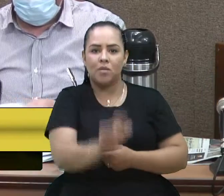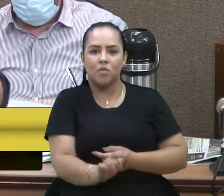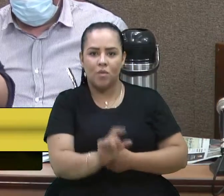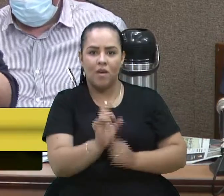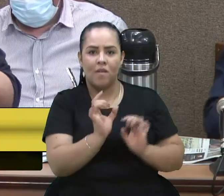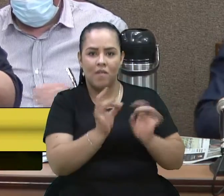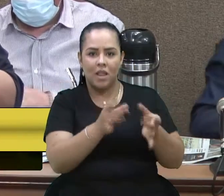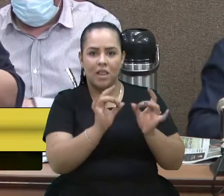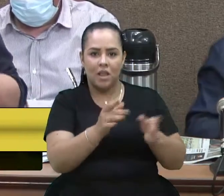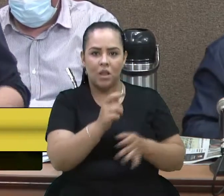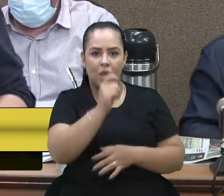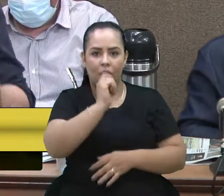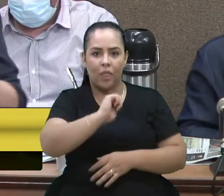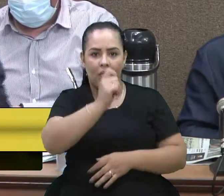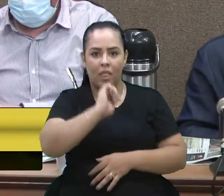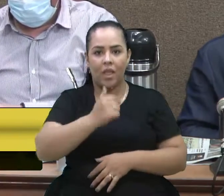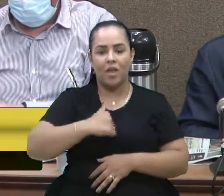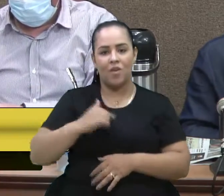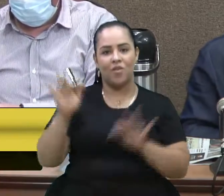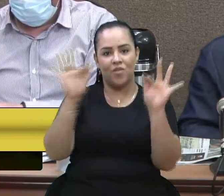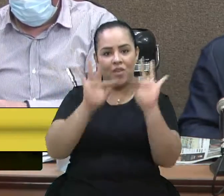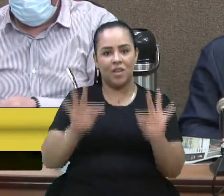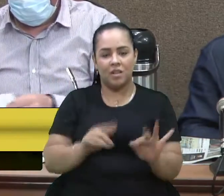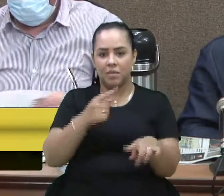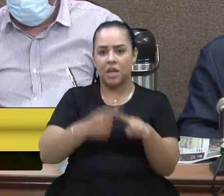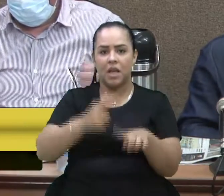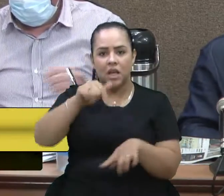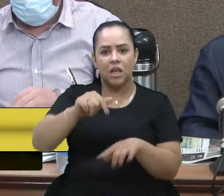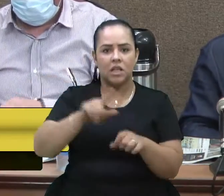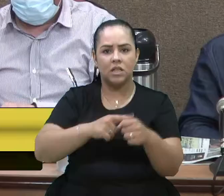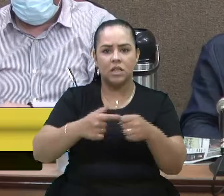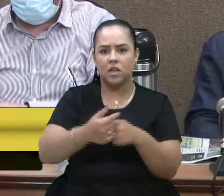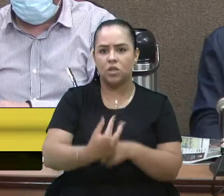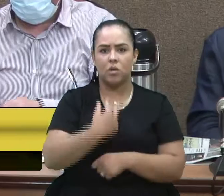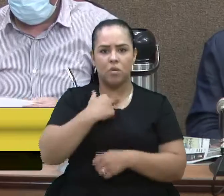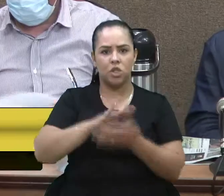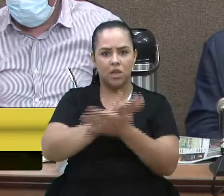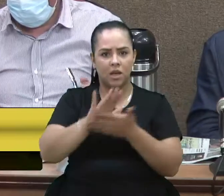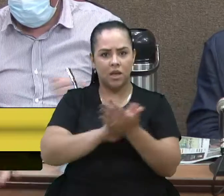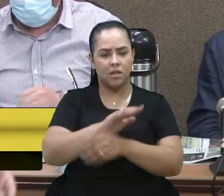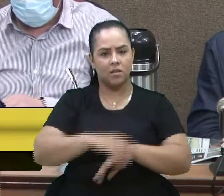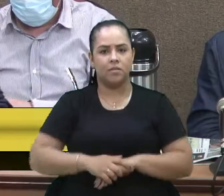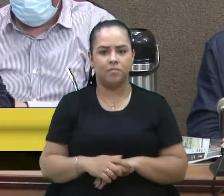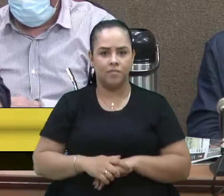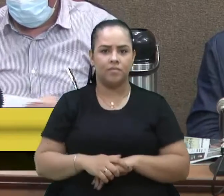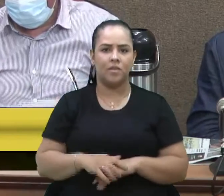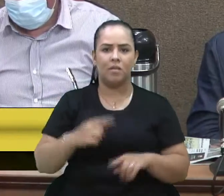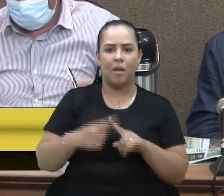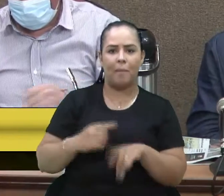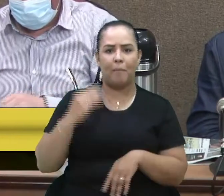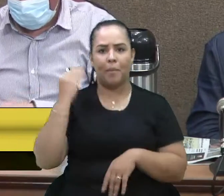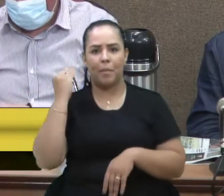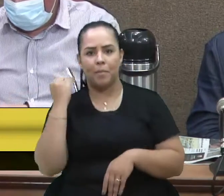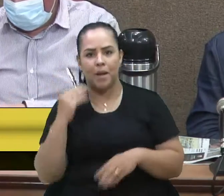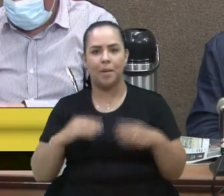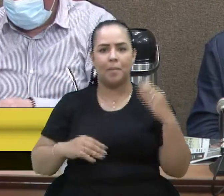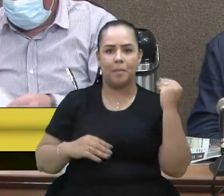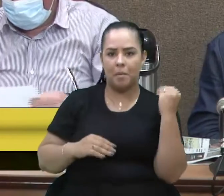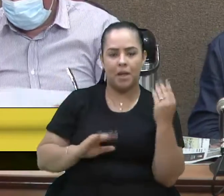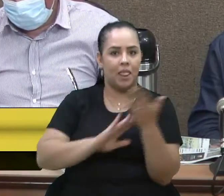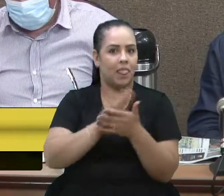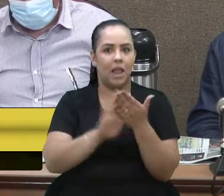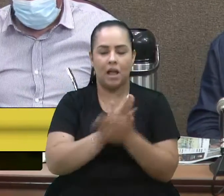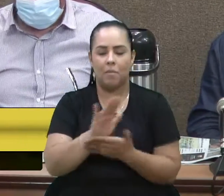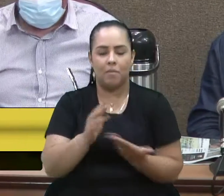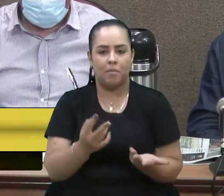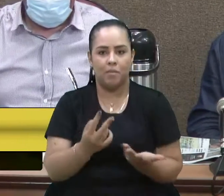feliz. Porque, na nossa cidade, parece que nada pode. É um mimimi daqui, um mimimi dali, nada pode.